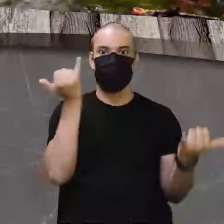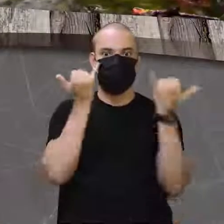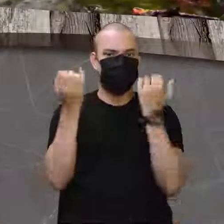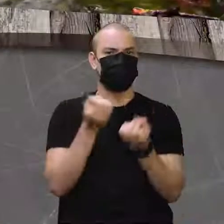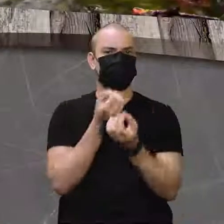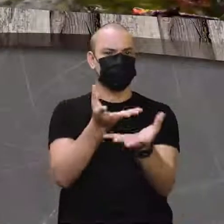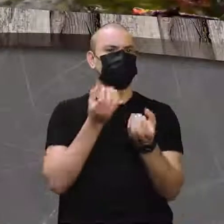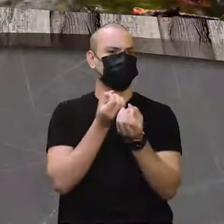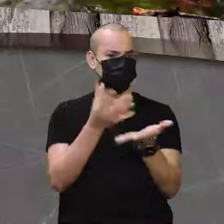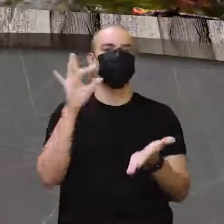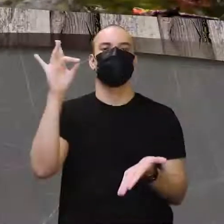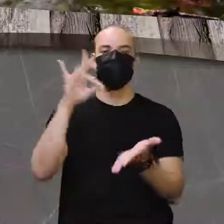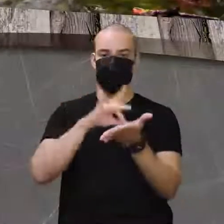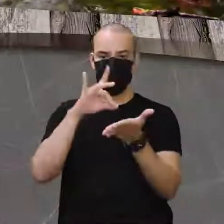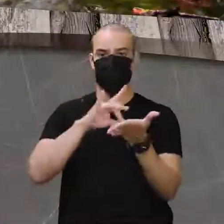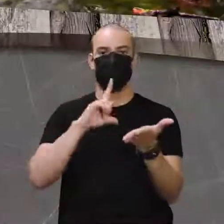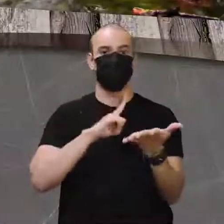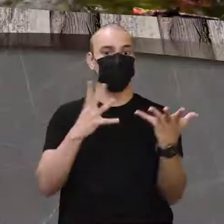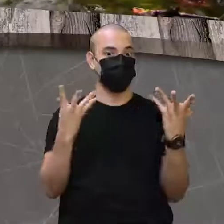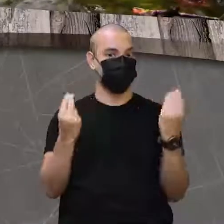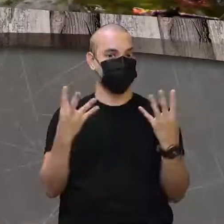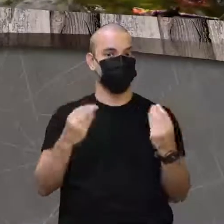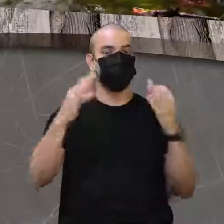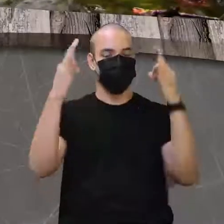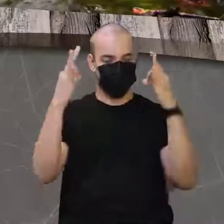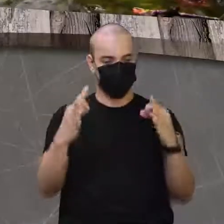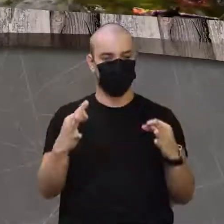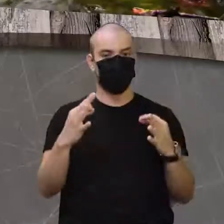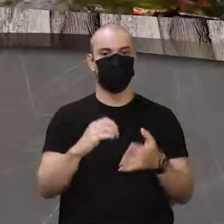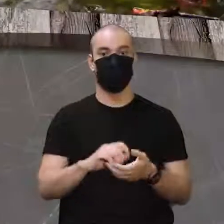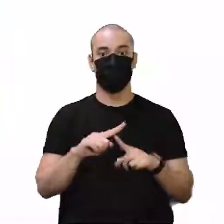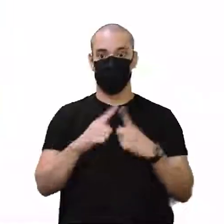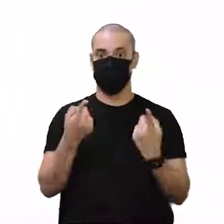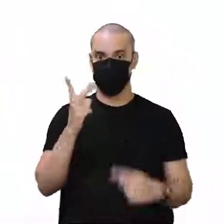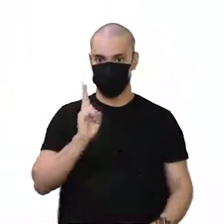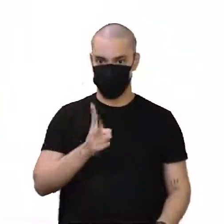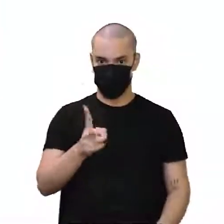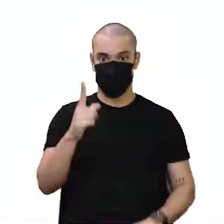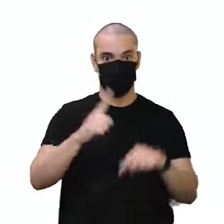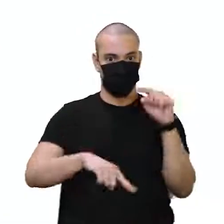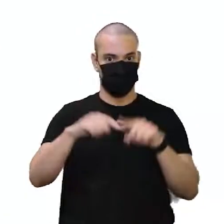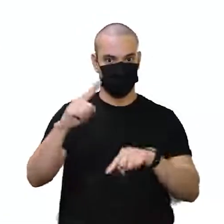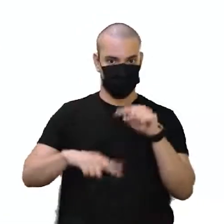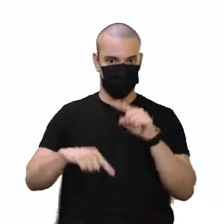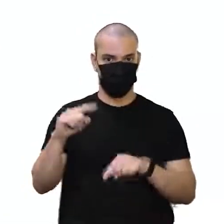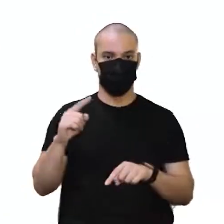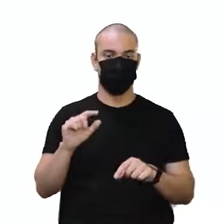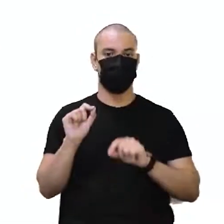informação, verdade. Você tem que se esplenar, tá com toda certeza, tá? Mas vamos dar uma olhada então no nosso material.